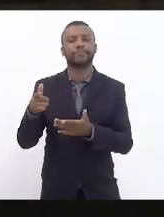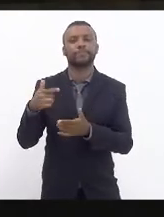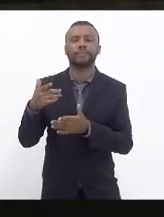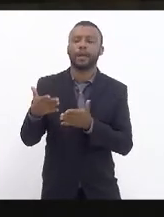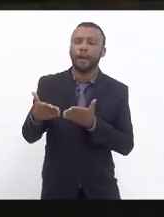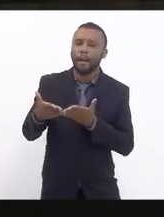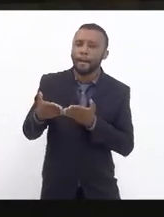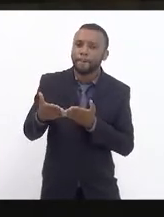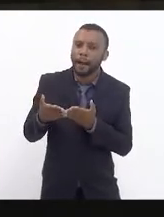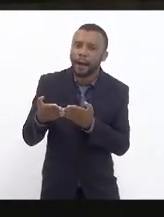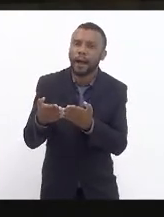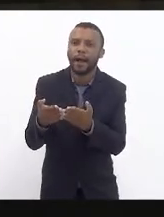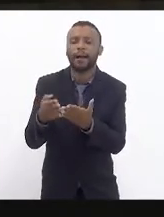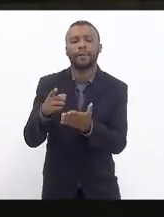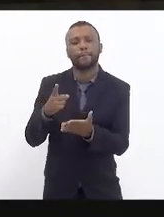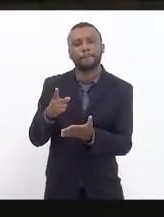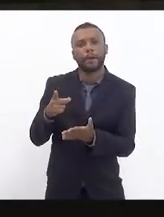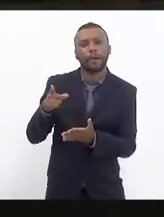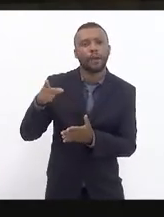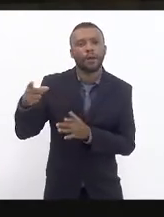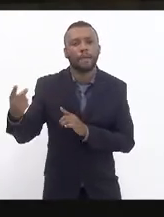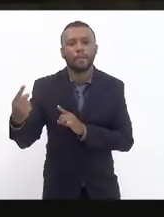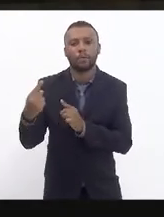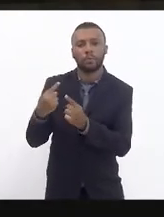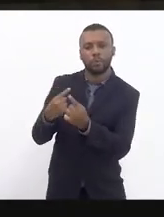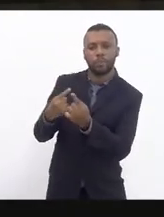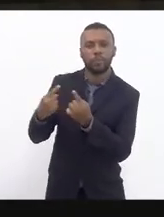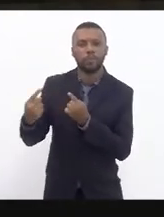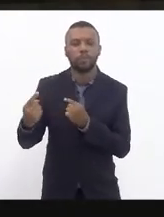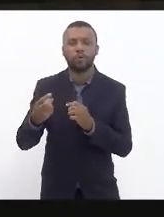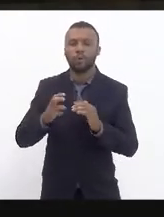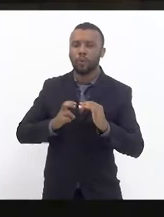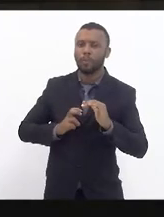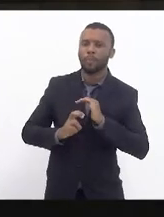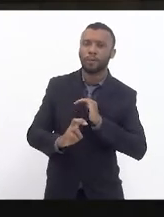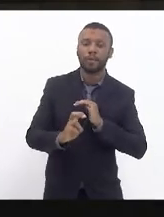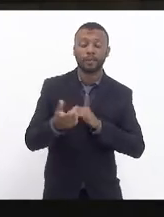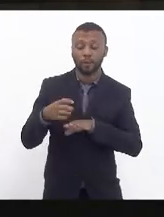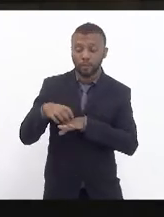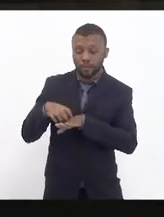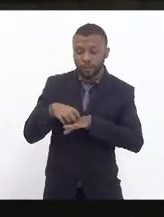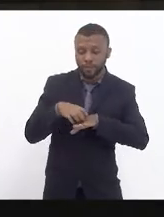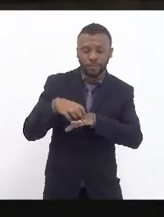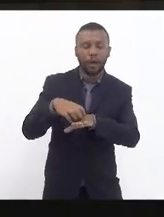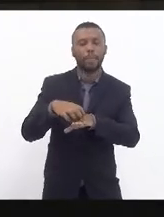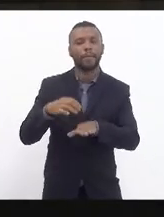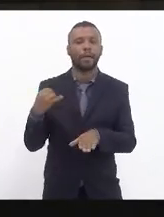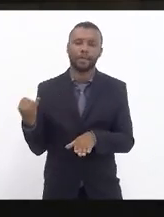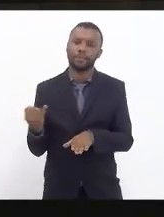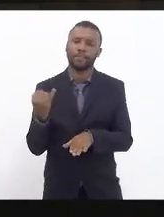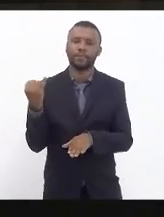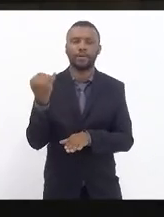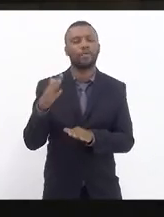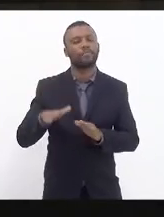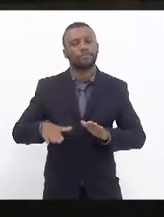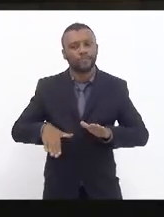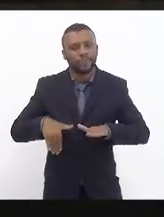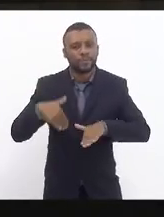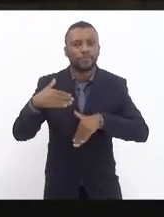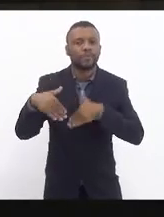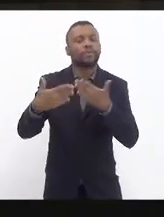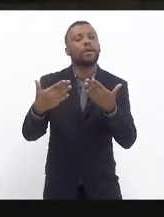muitos só se deslocam um lado para o outro pelo metrô então o transporte é uma coisa que é fundamental para o desenvolvimento de um